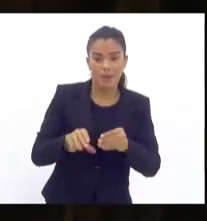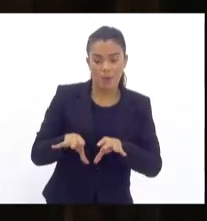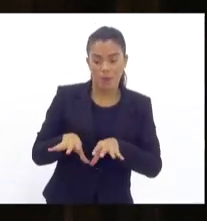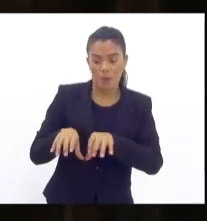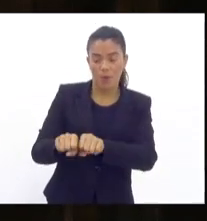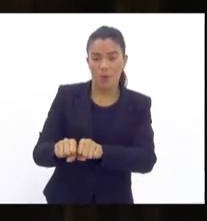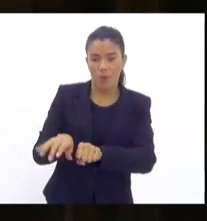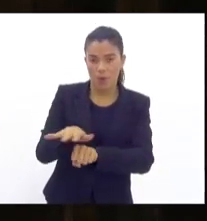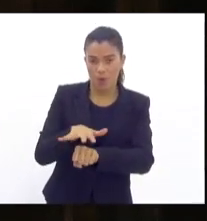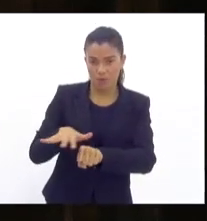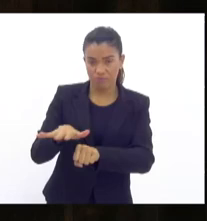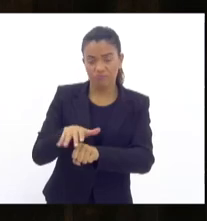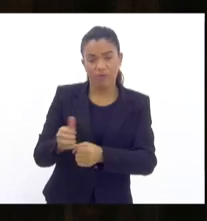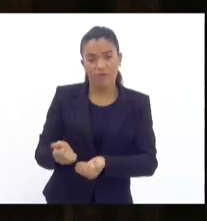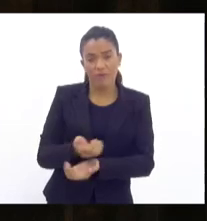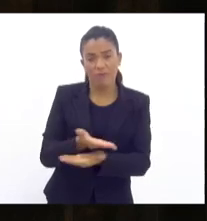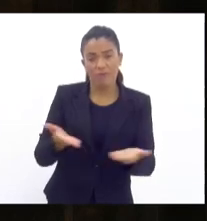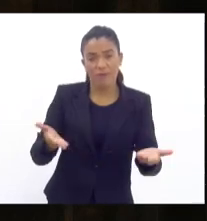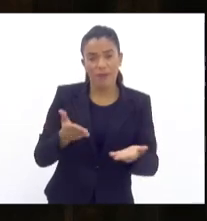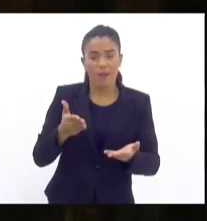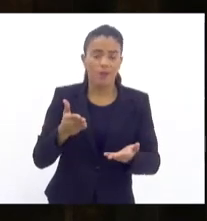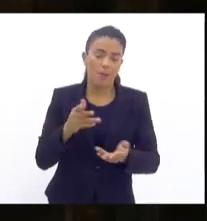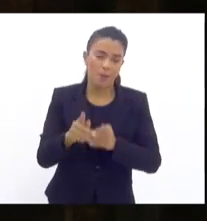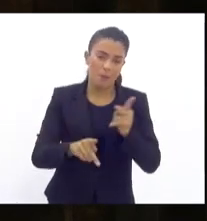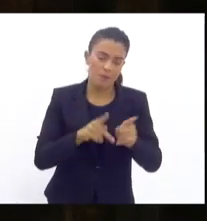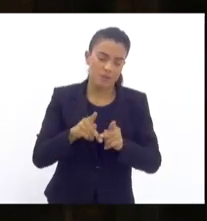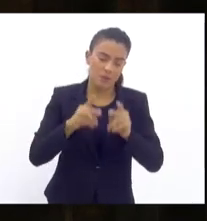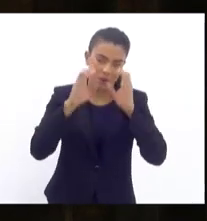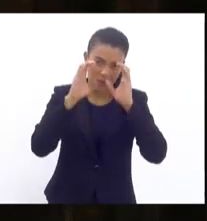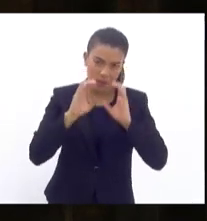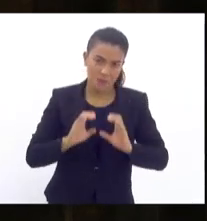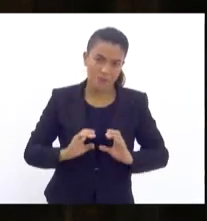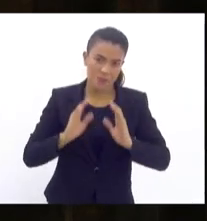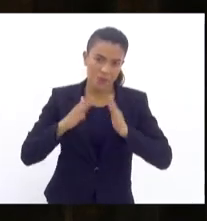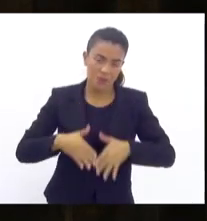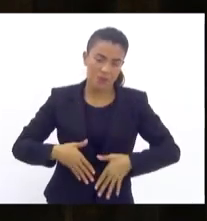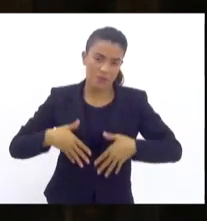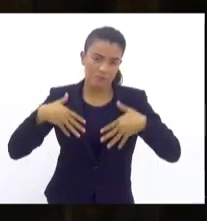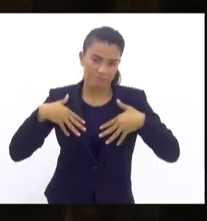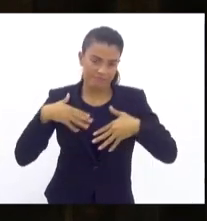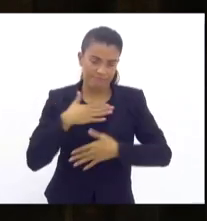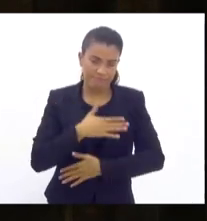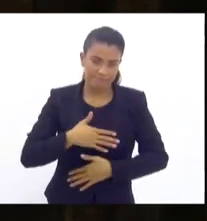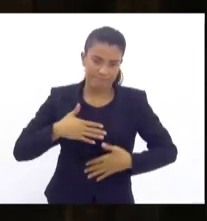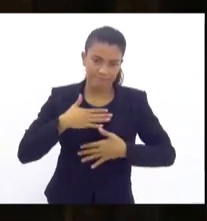que vem dando dignidade aos moradores daquele bairro, a gente vem em ali de forma